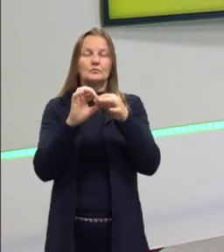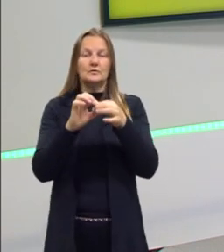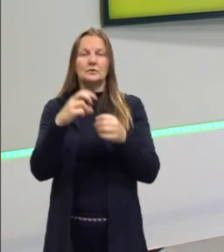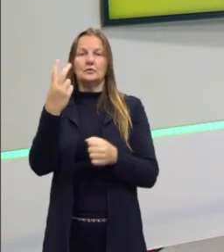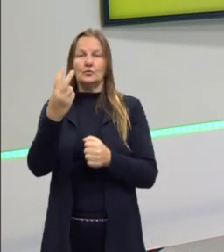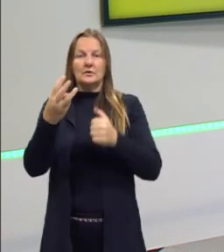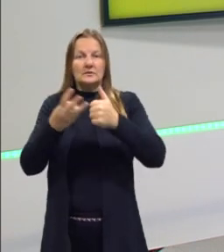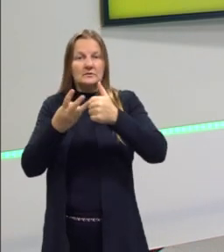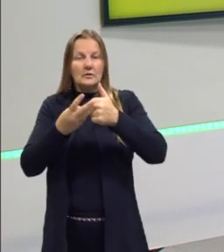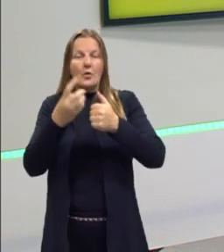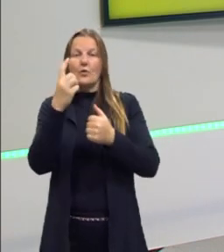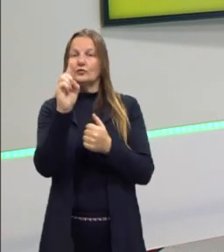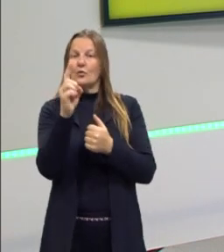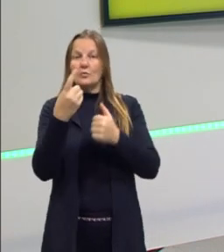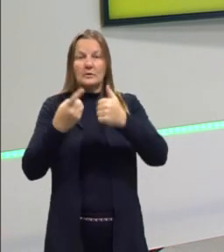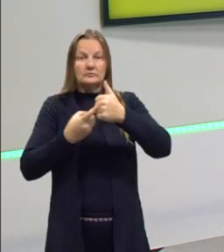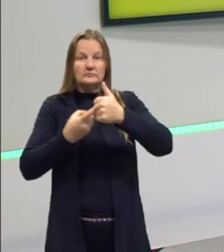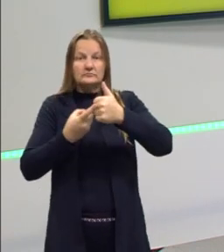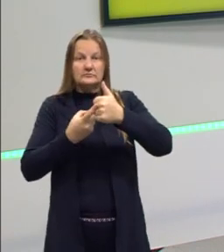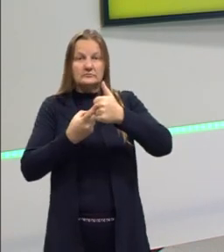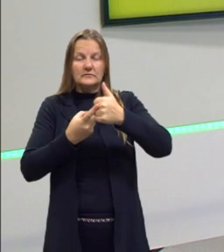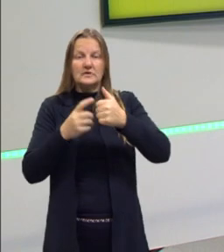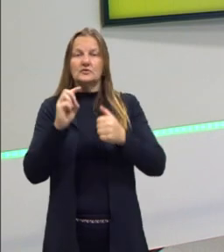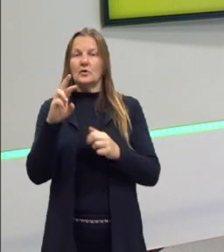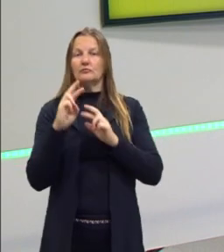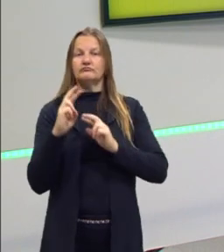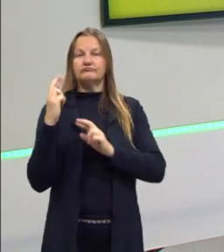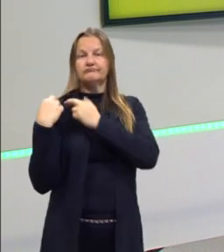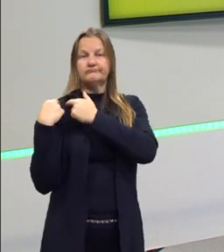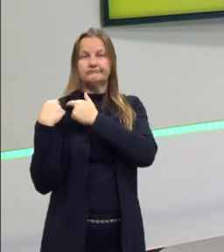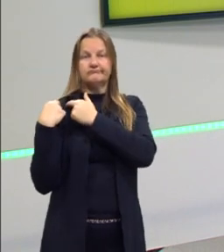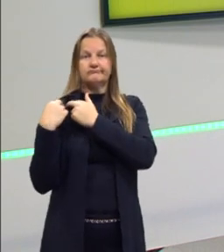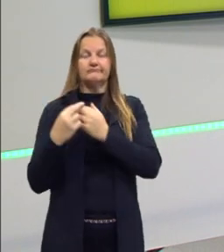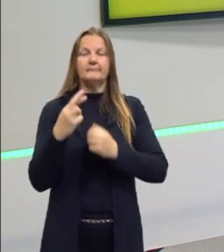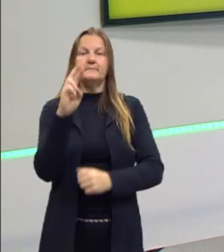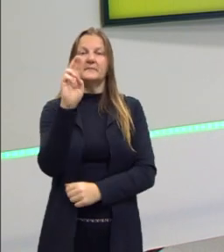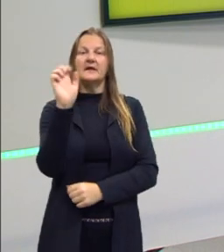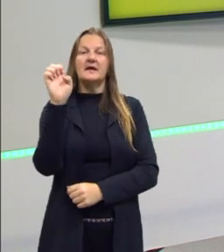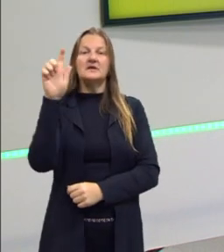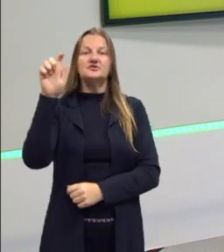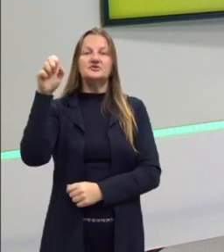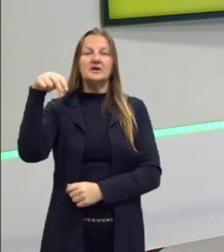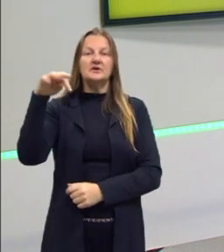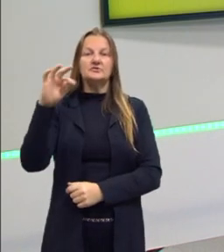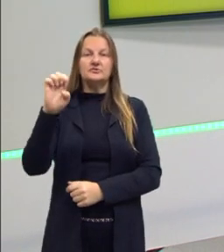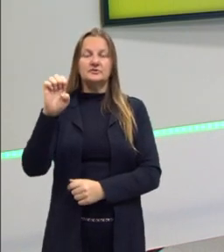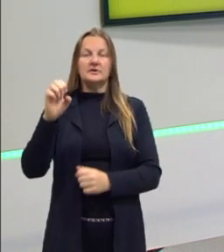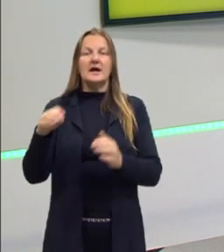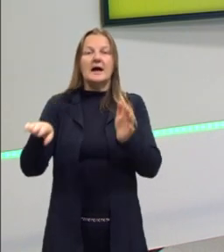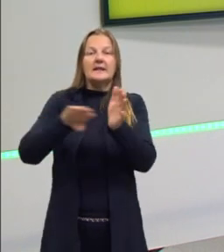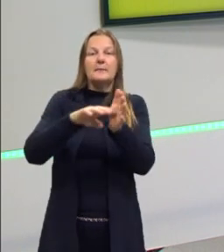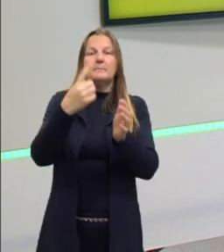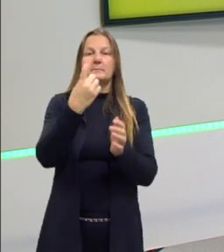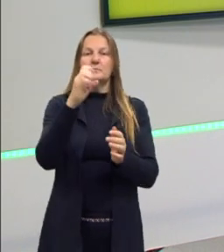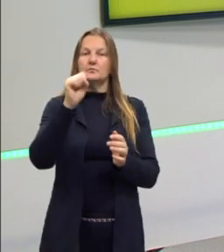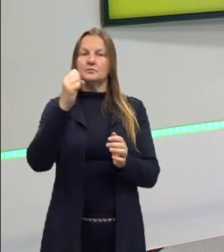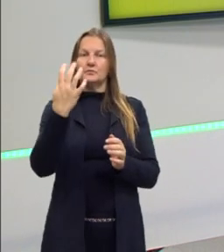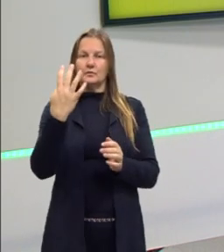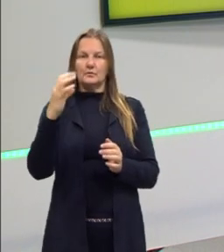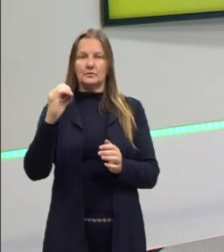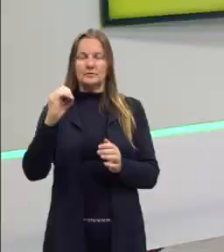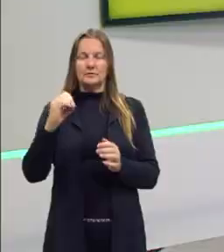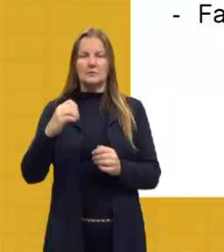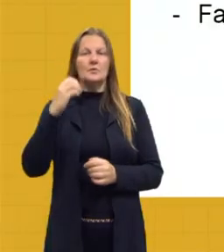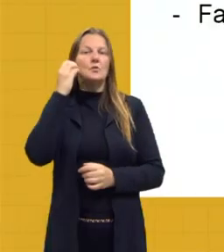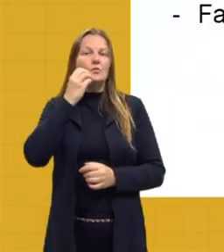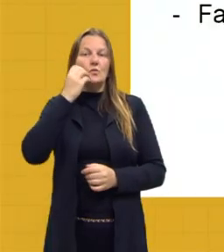regências que uma pessoa só foi regente de forma permanente. Até 1840, quando Dom